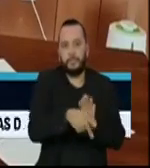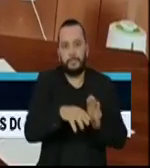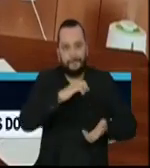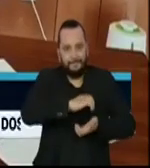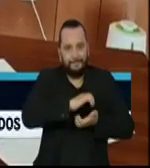Obrigado. Obrigado.